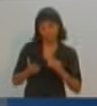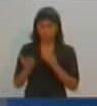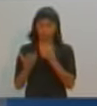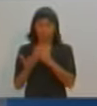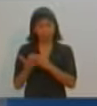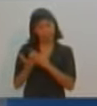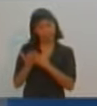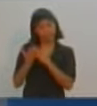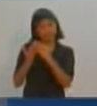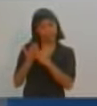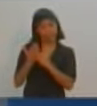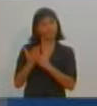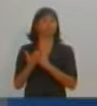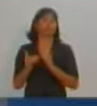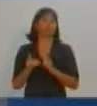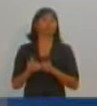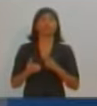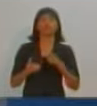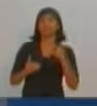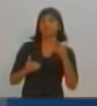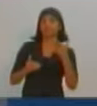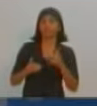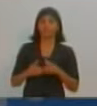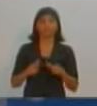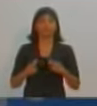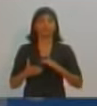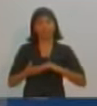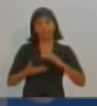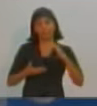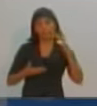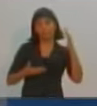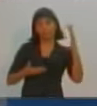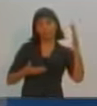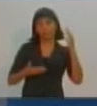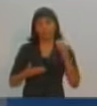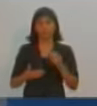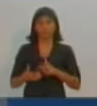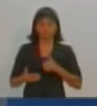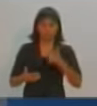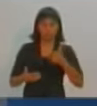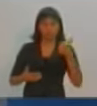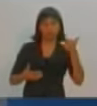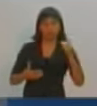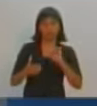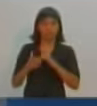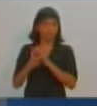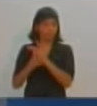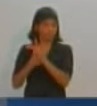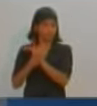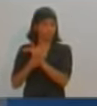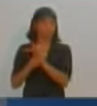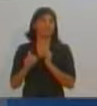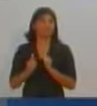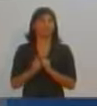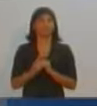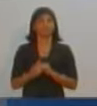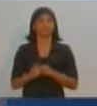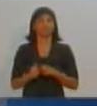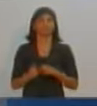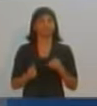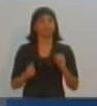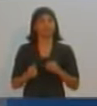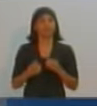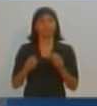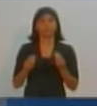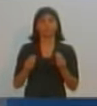programa de articulação, convencimento de grandes indústrias a virem para Prudente. Nós estamos a 600 quilômetros da capital. Em termos de logística, é